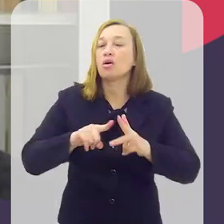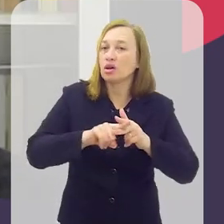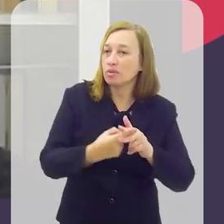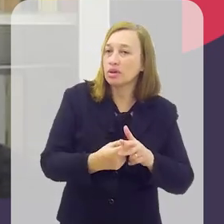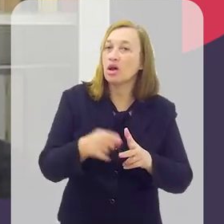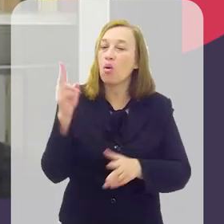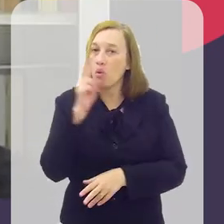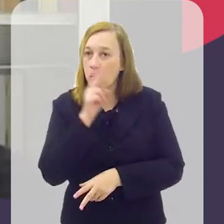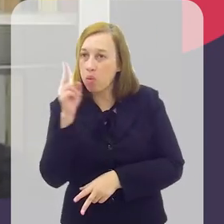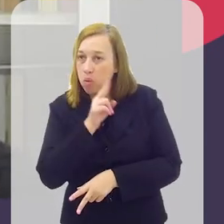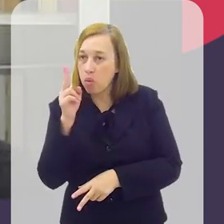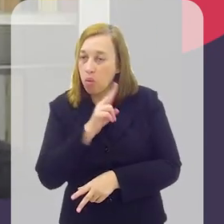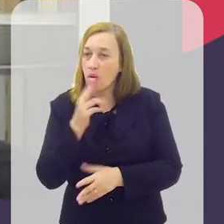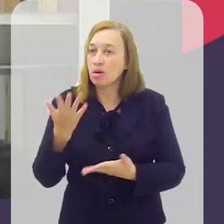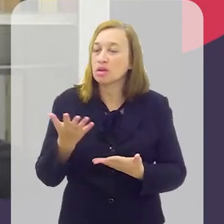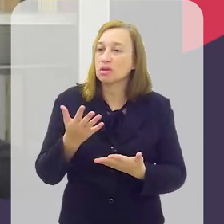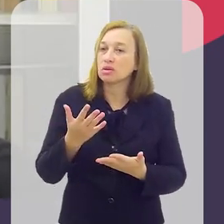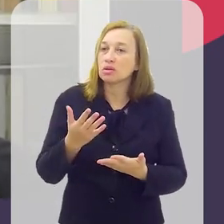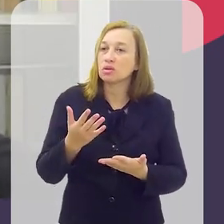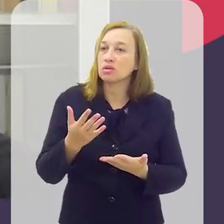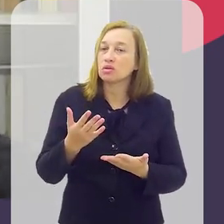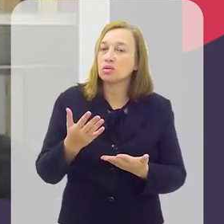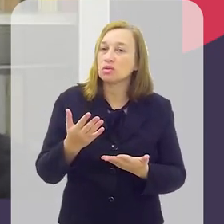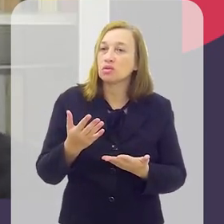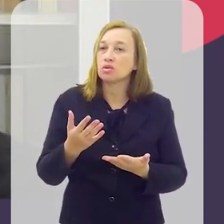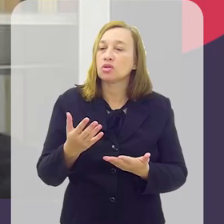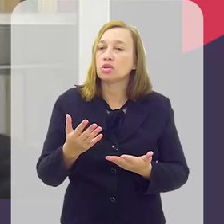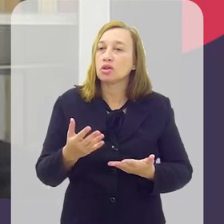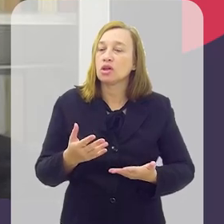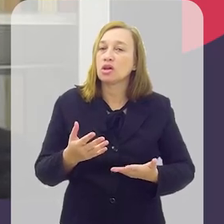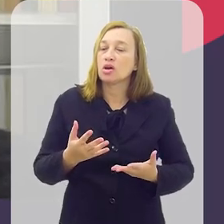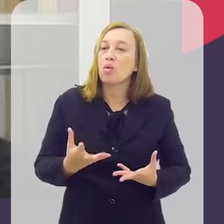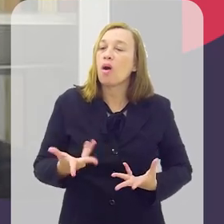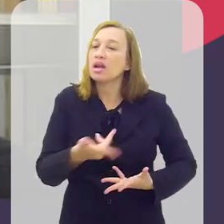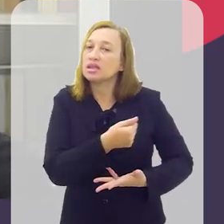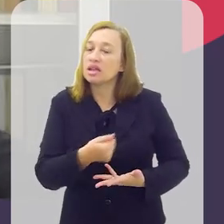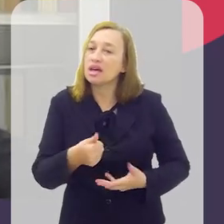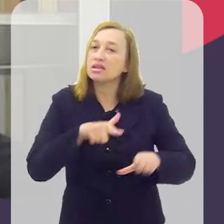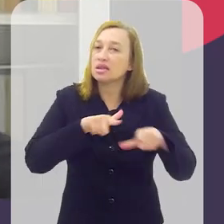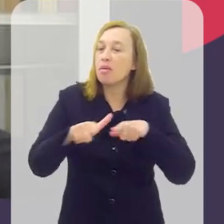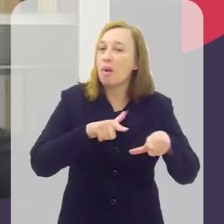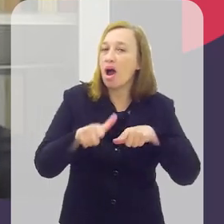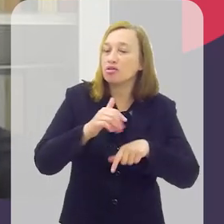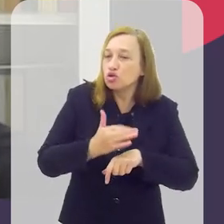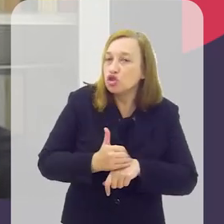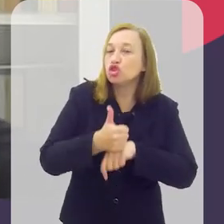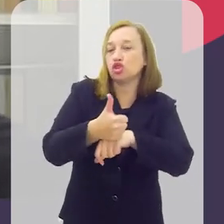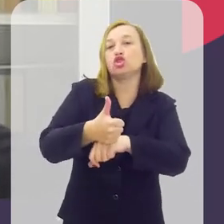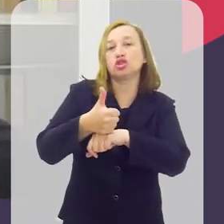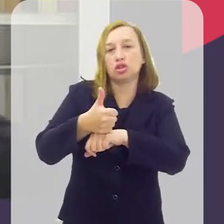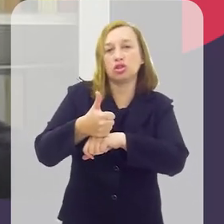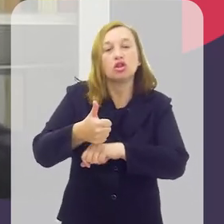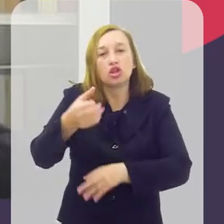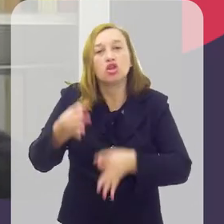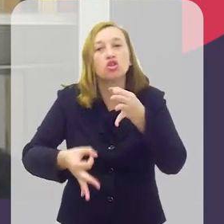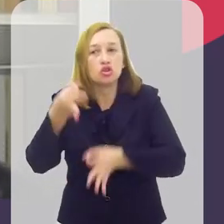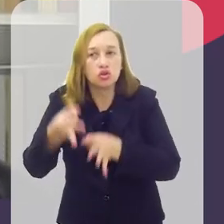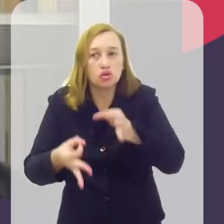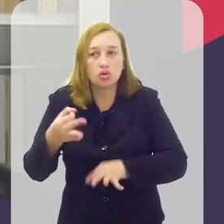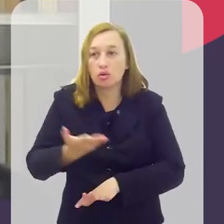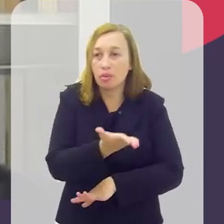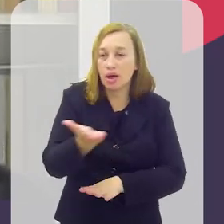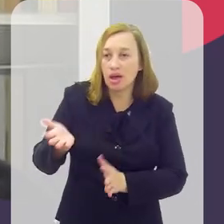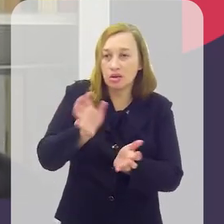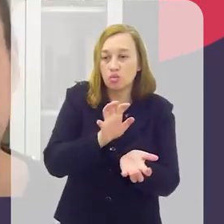regulamentação, ela é urgente para tentar trazer o mínimo de condições de trabalho dignas, minimamente dignas e justas